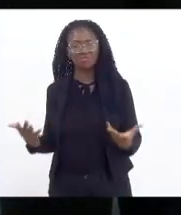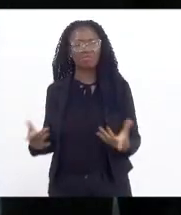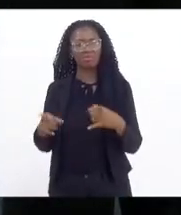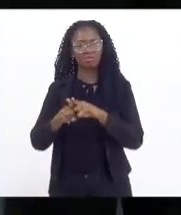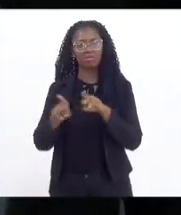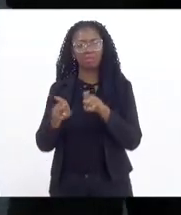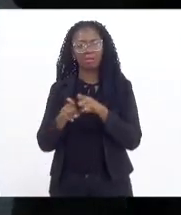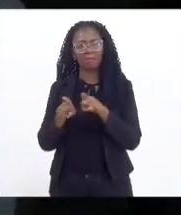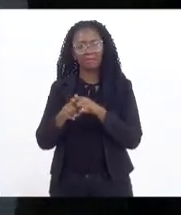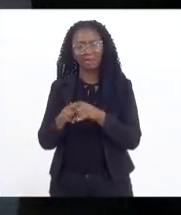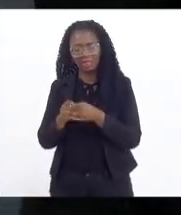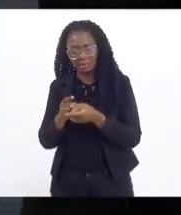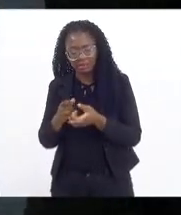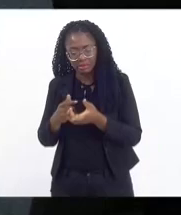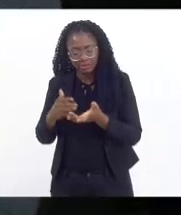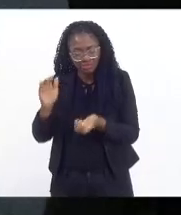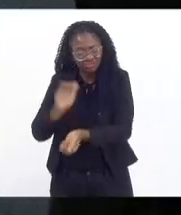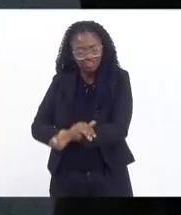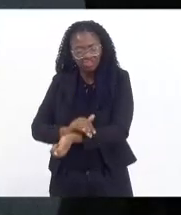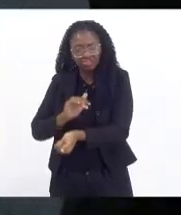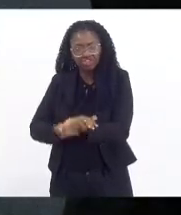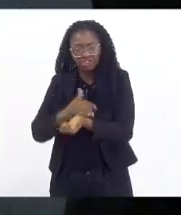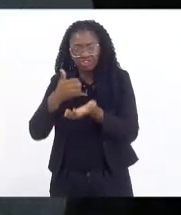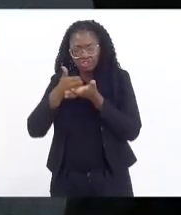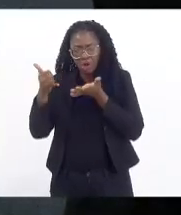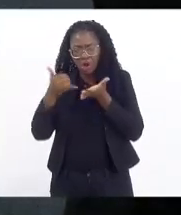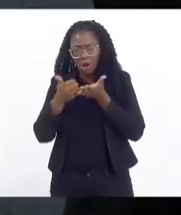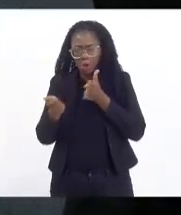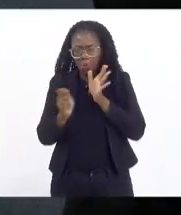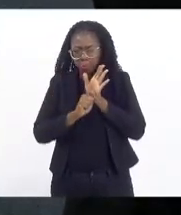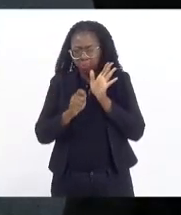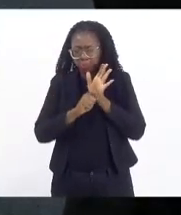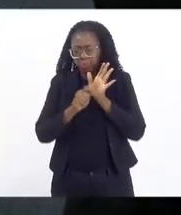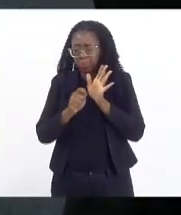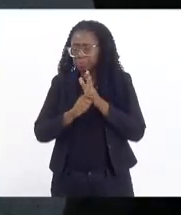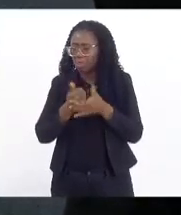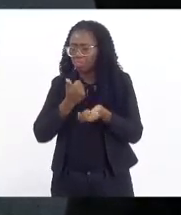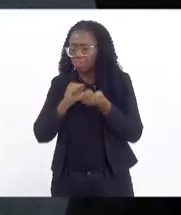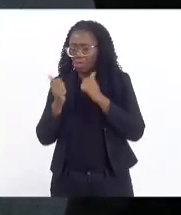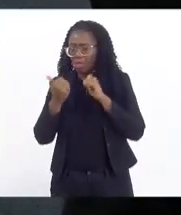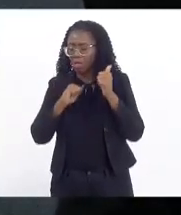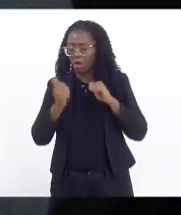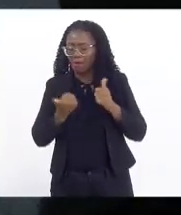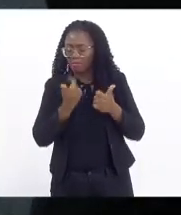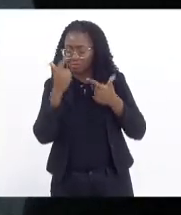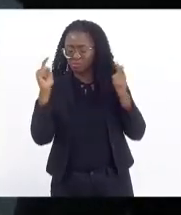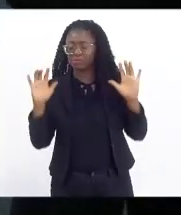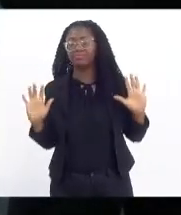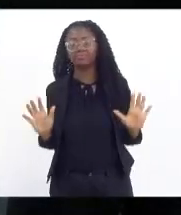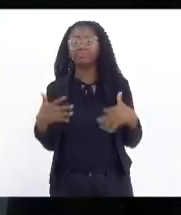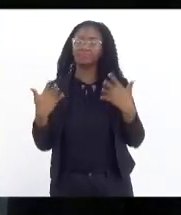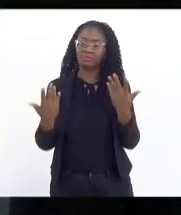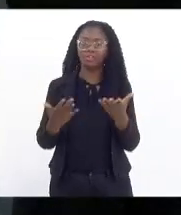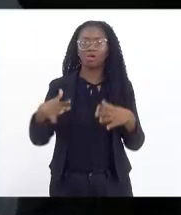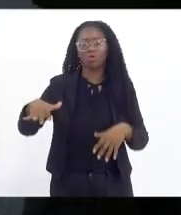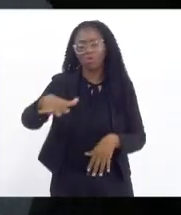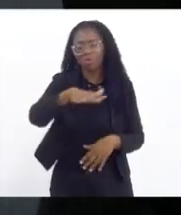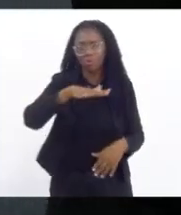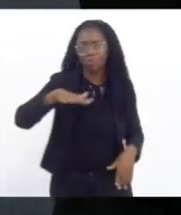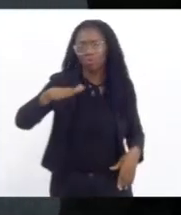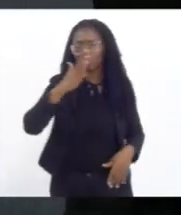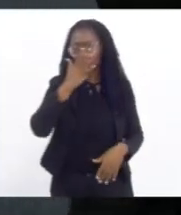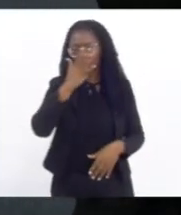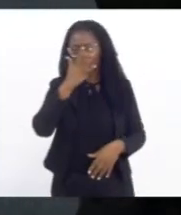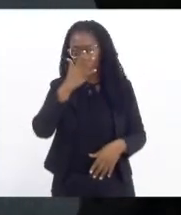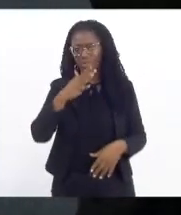drogadição, também, né, uso abusivo de álcool e outras drogas, então, é um espaço que foi completamente